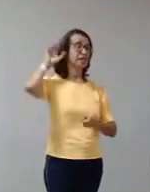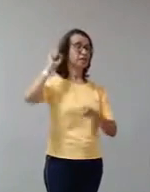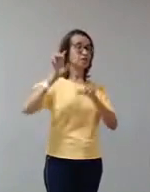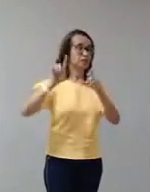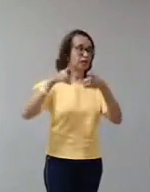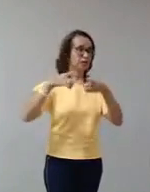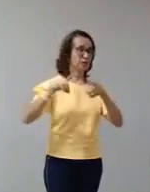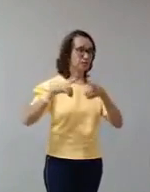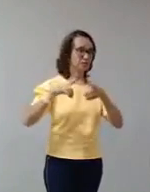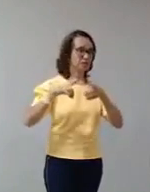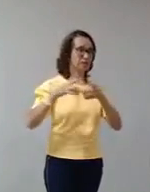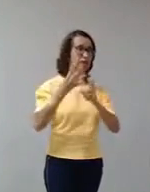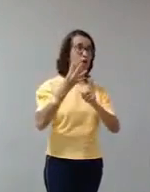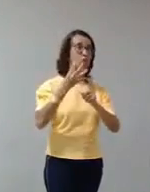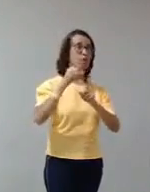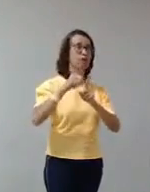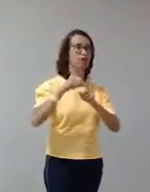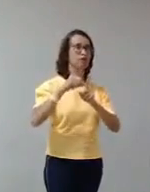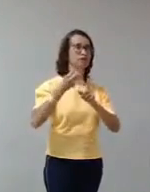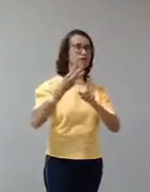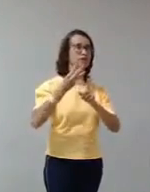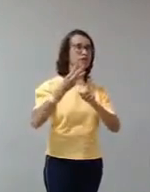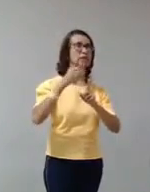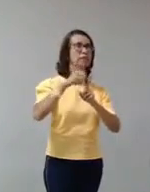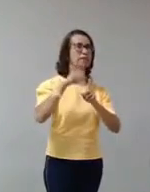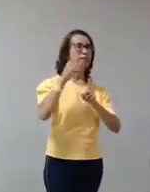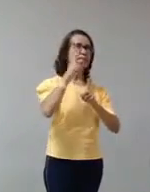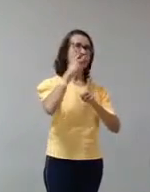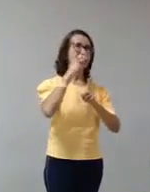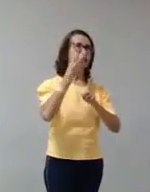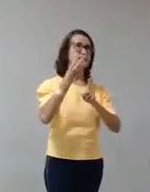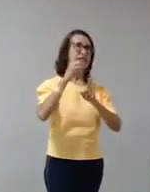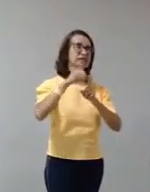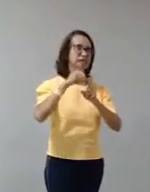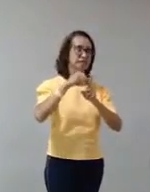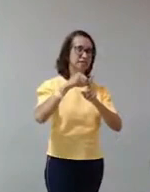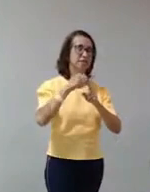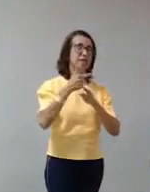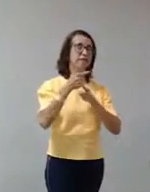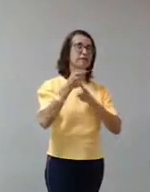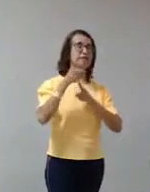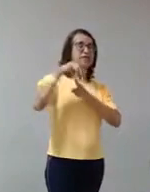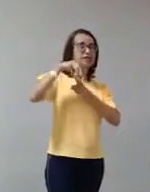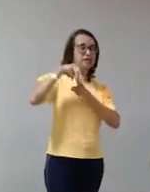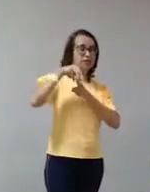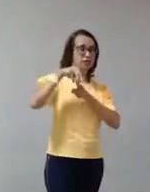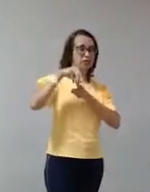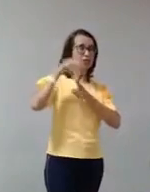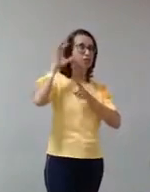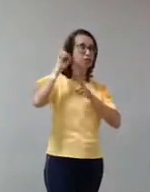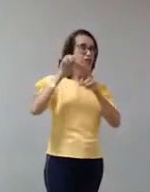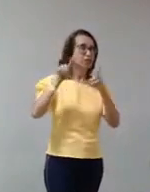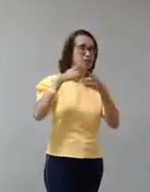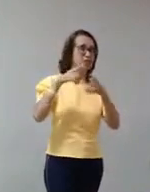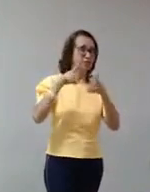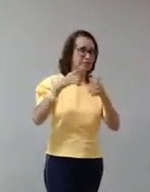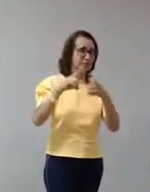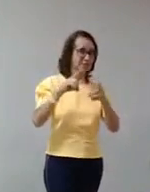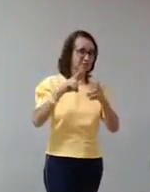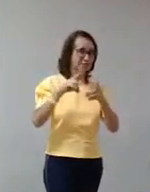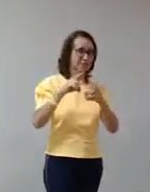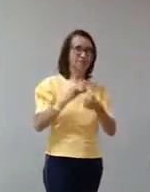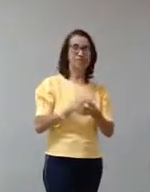por quatro meses, ou três, acho que era três meses, ouvindo 20 minutos dessa sonata. Ele era refratário à